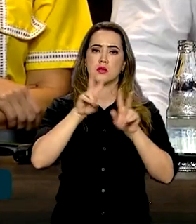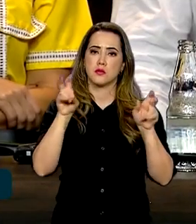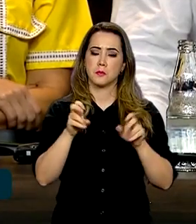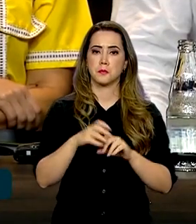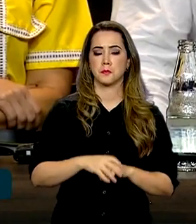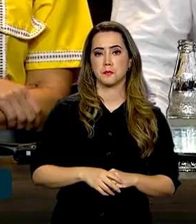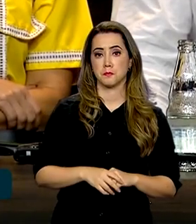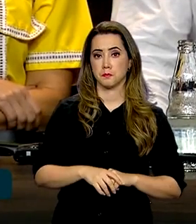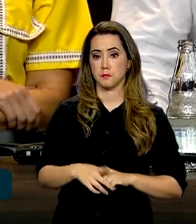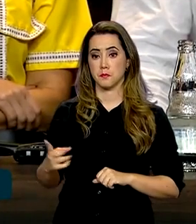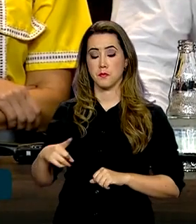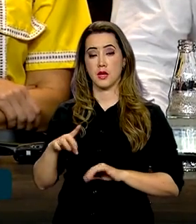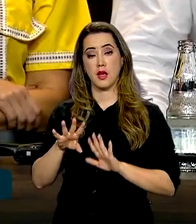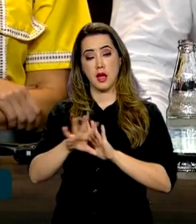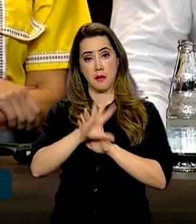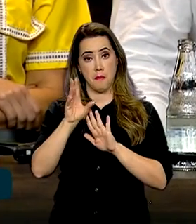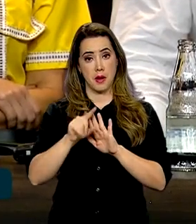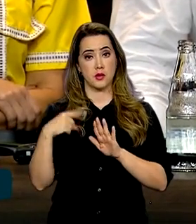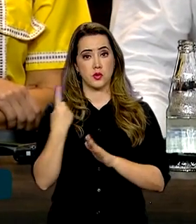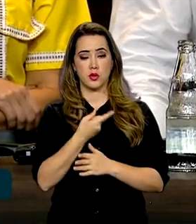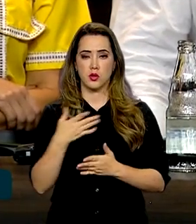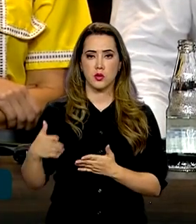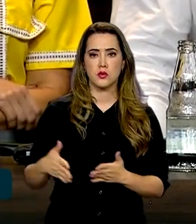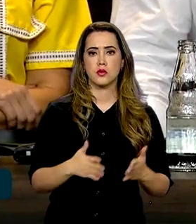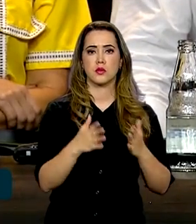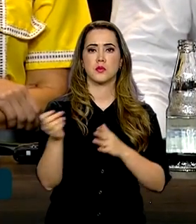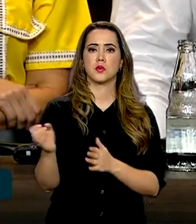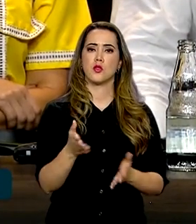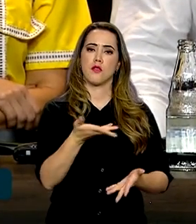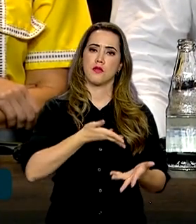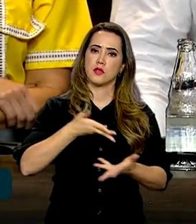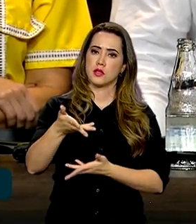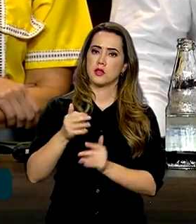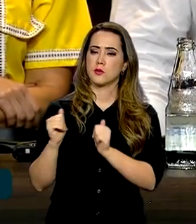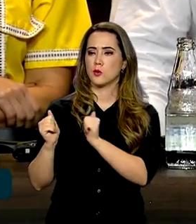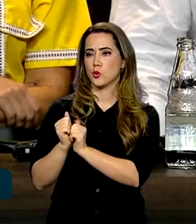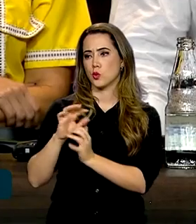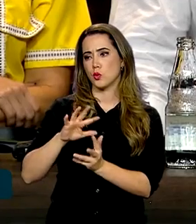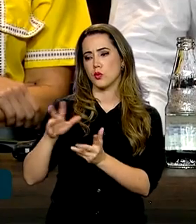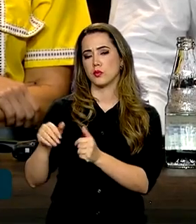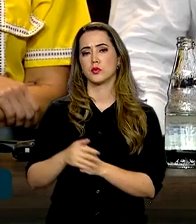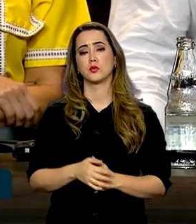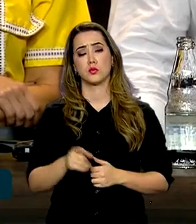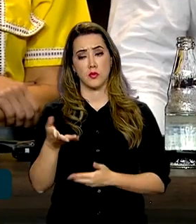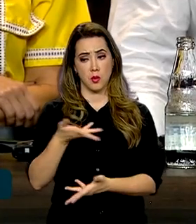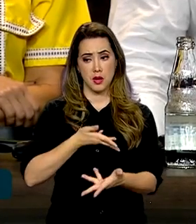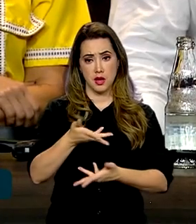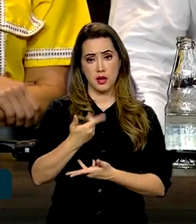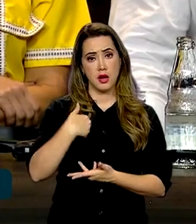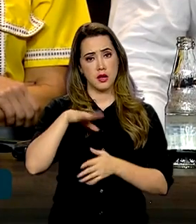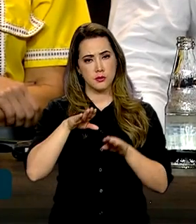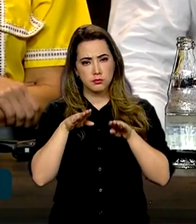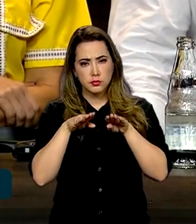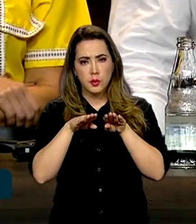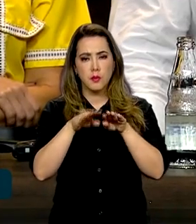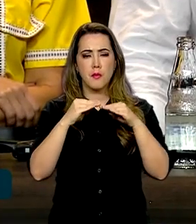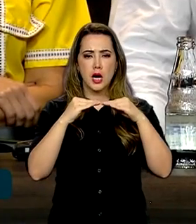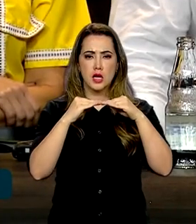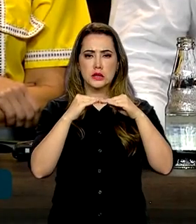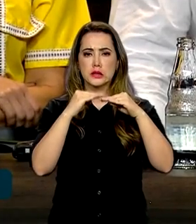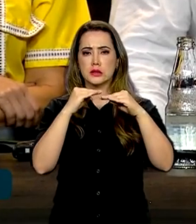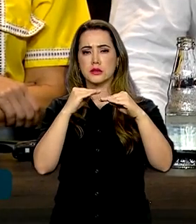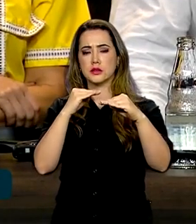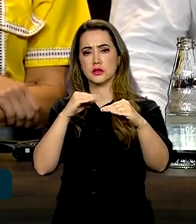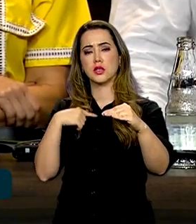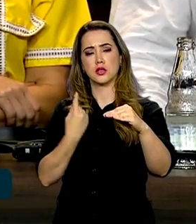é nosso passaporte para uma nova relação com o mundo, uma relação mais simétrica, na qual